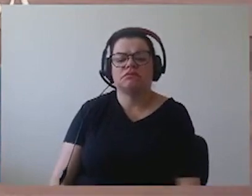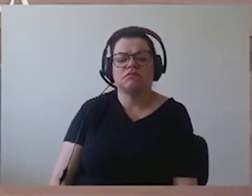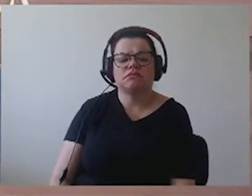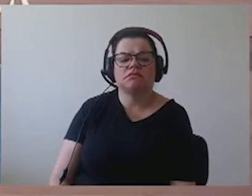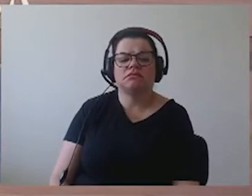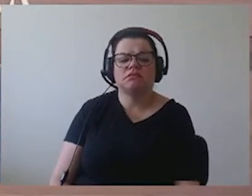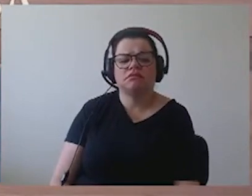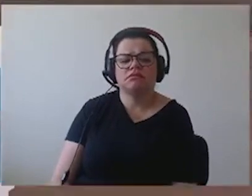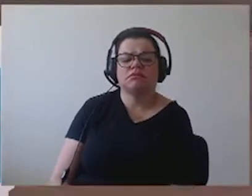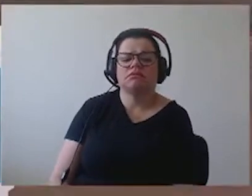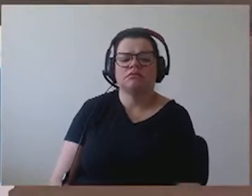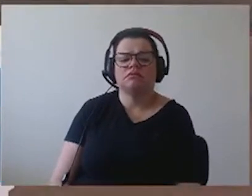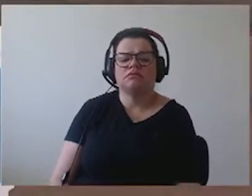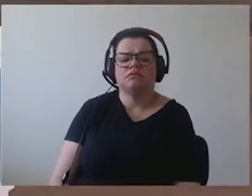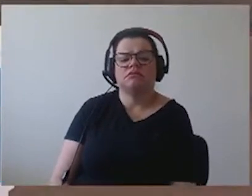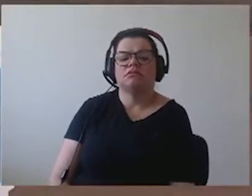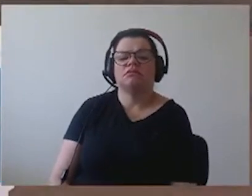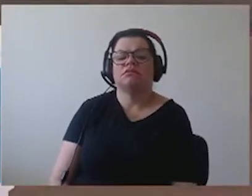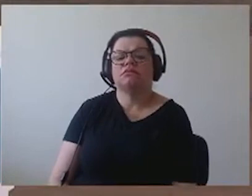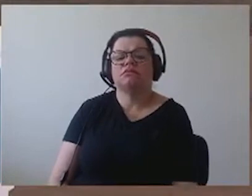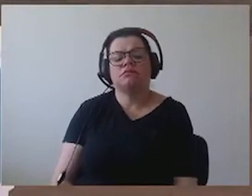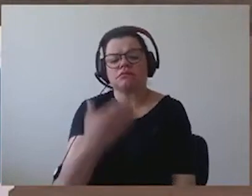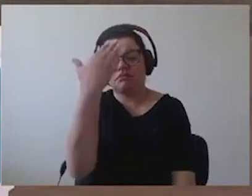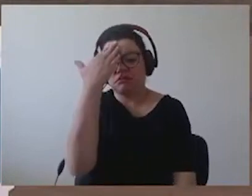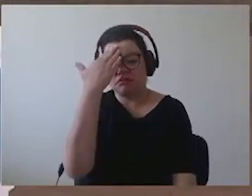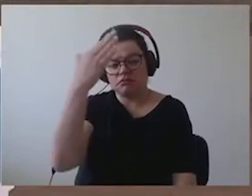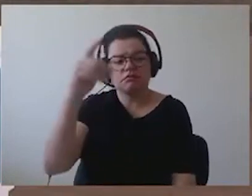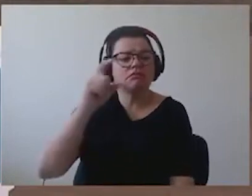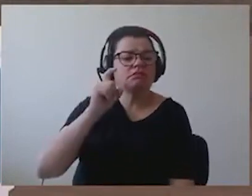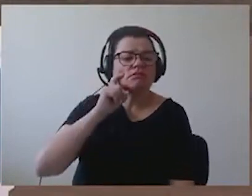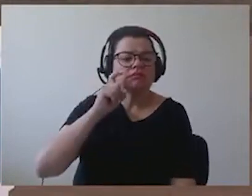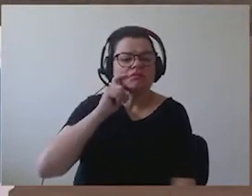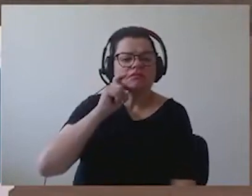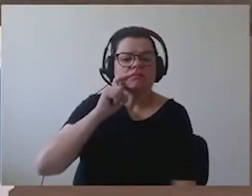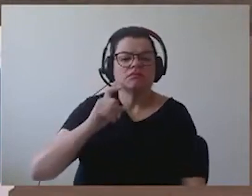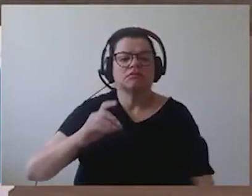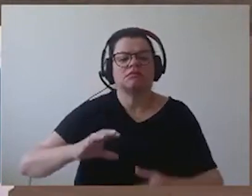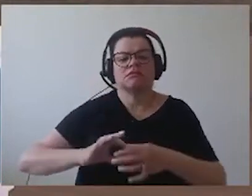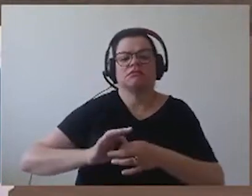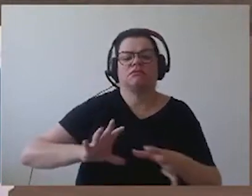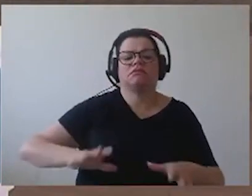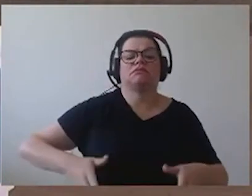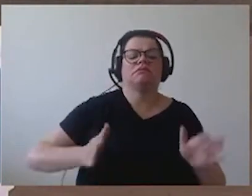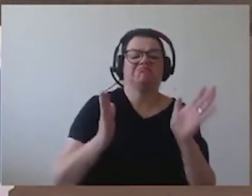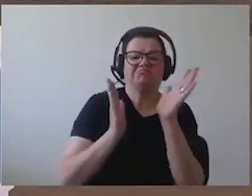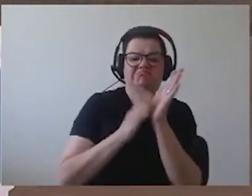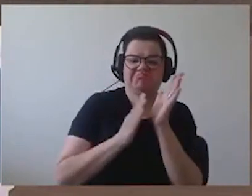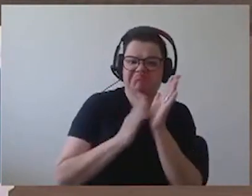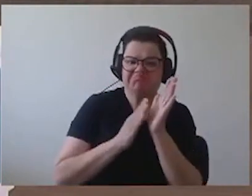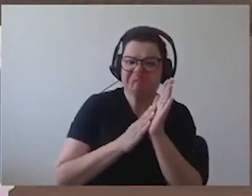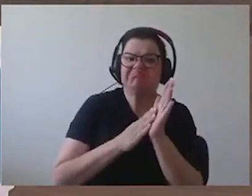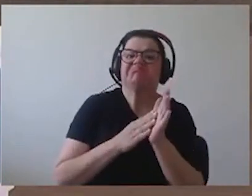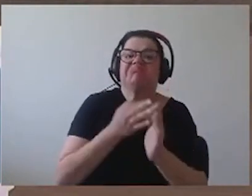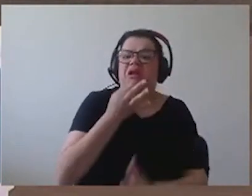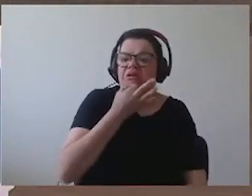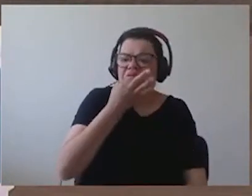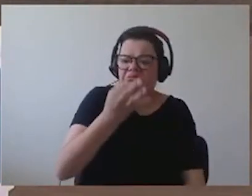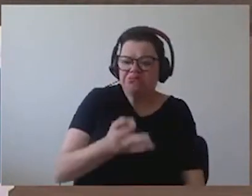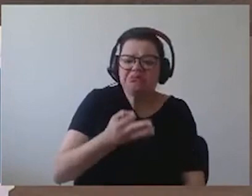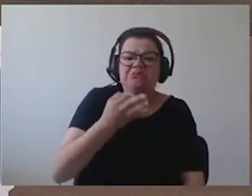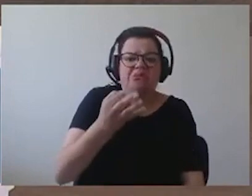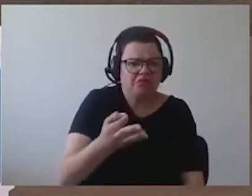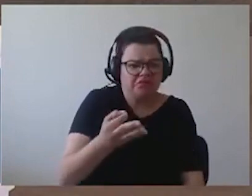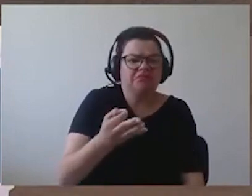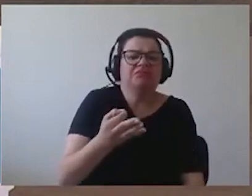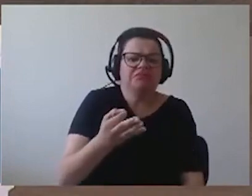obrigado, vereador Ângelo Vaione, pela concessão da palavra. Eu quero parabenizá-lo pela sugestão. Realmente é uma linha de ônibus de